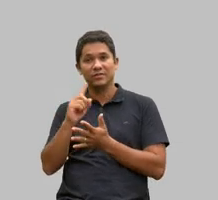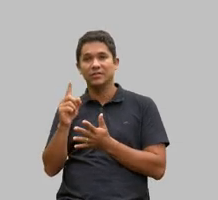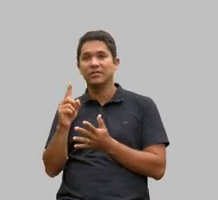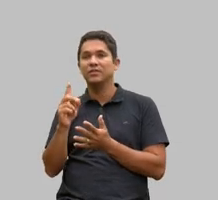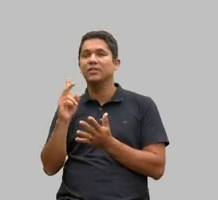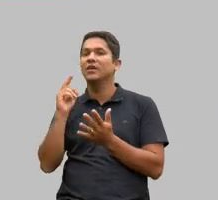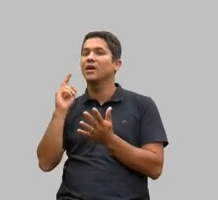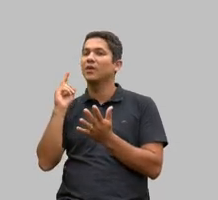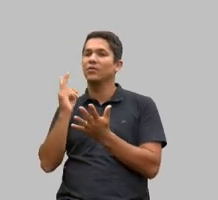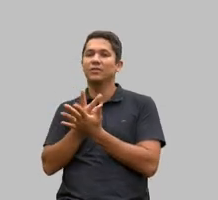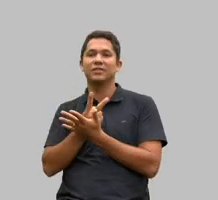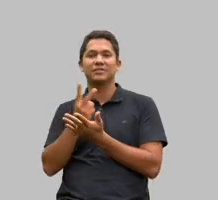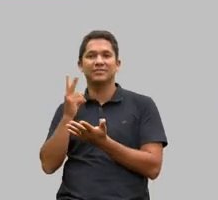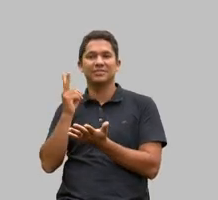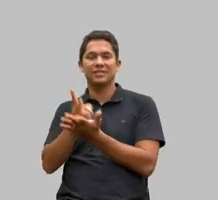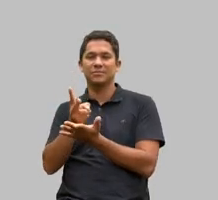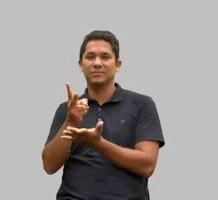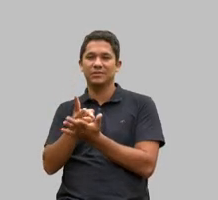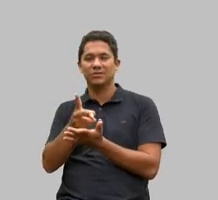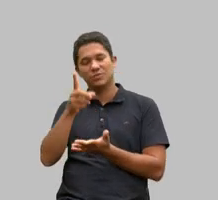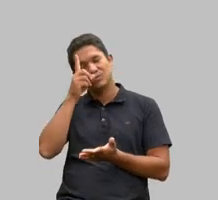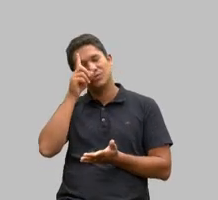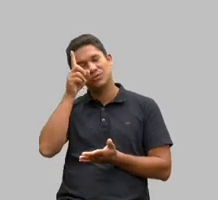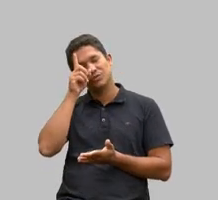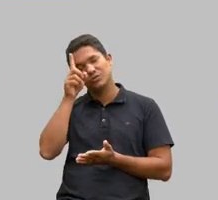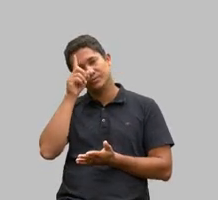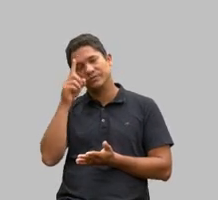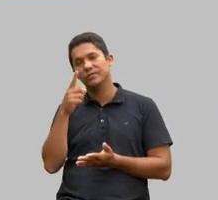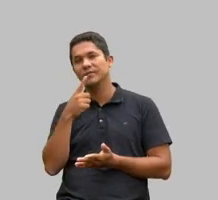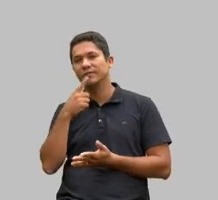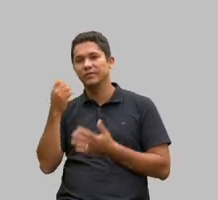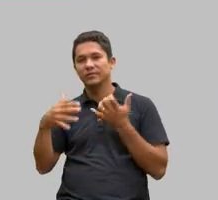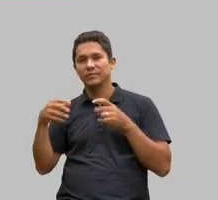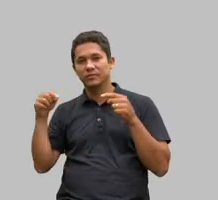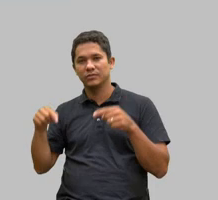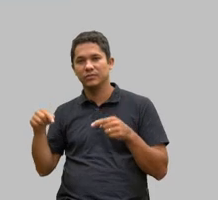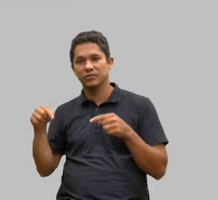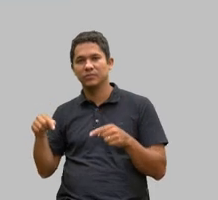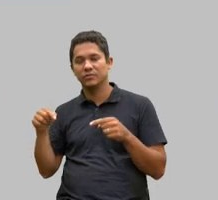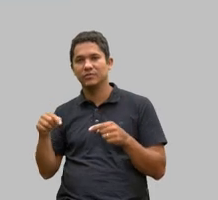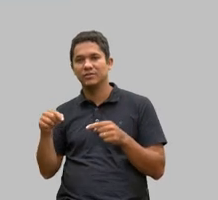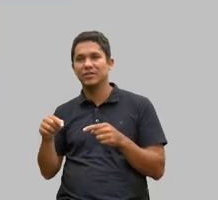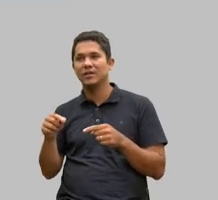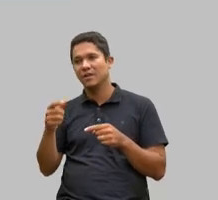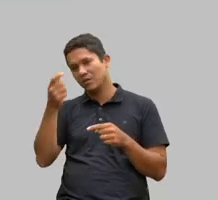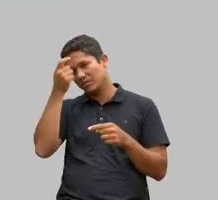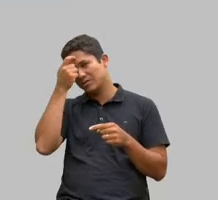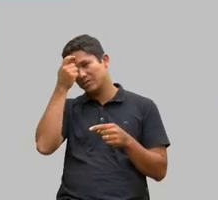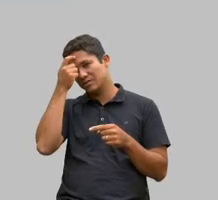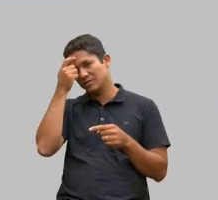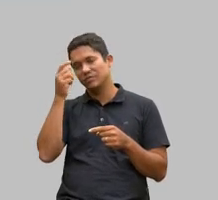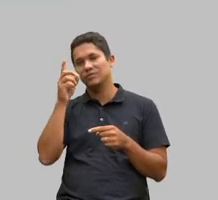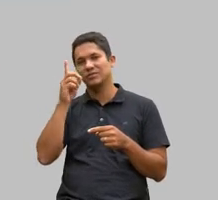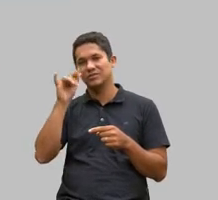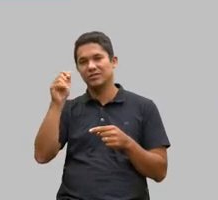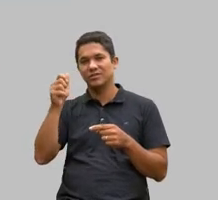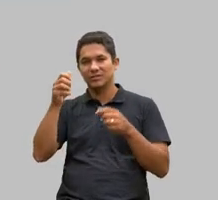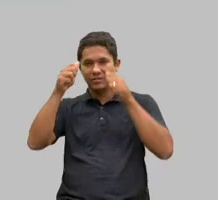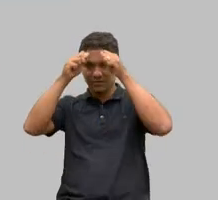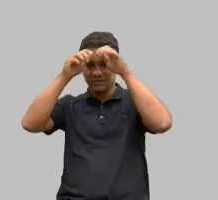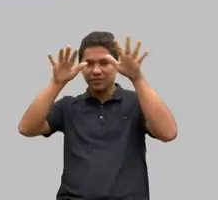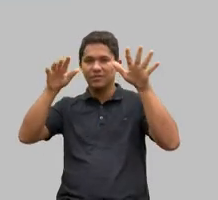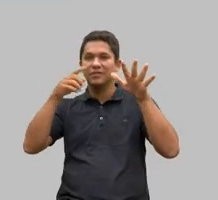dias então eu falei isso agora no dia mundial de conscientização do autismo vou falar agora de novo parem de